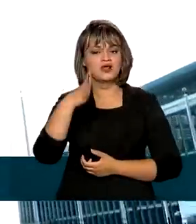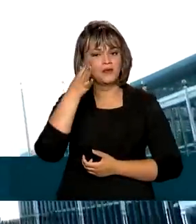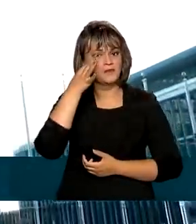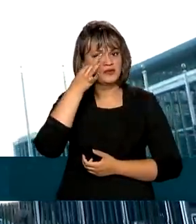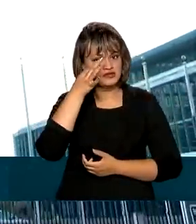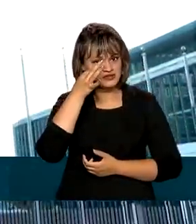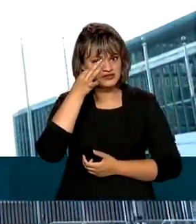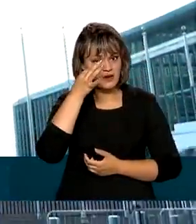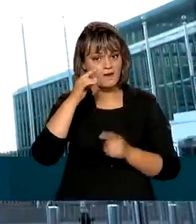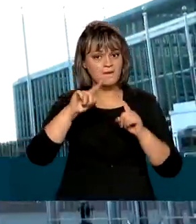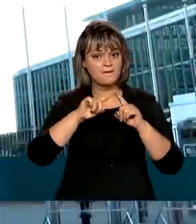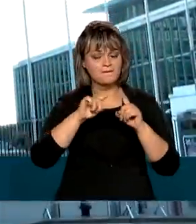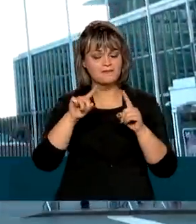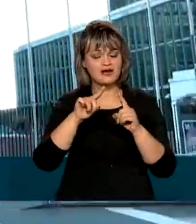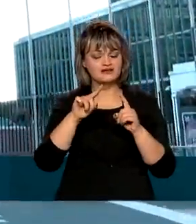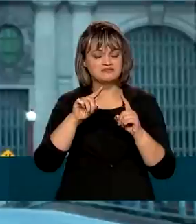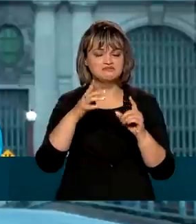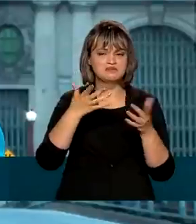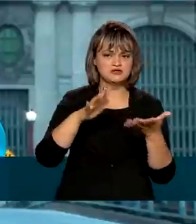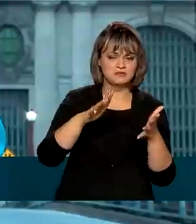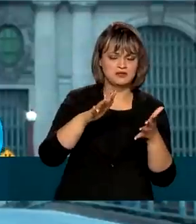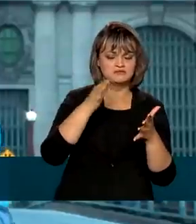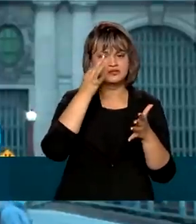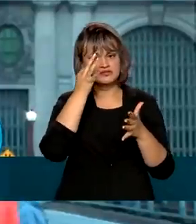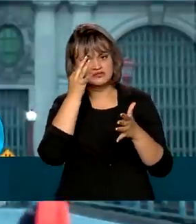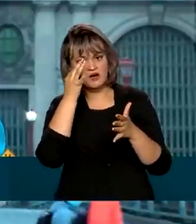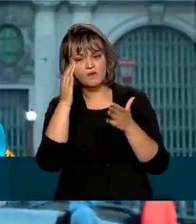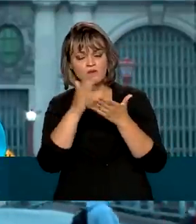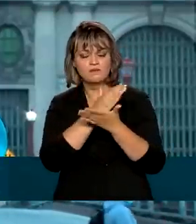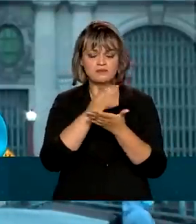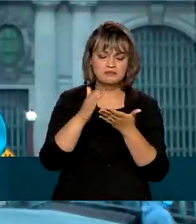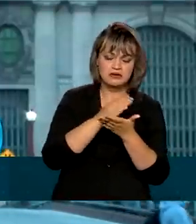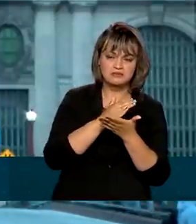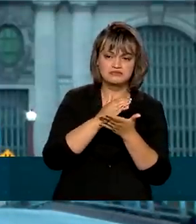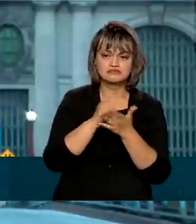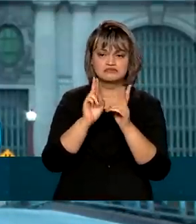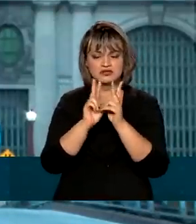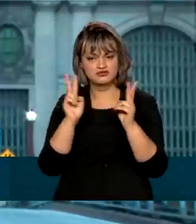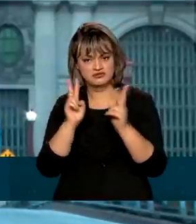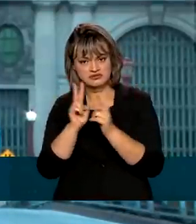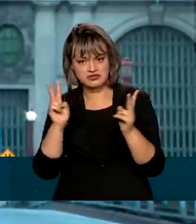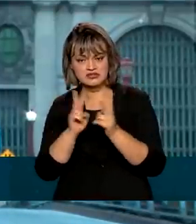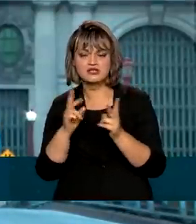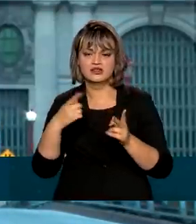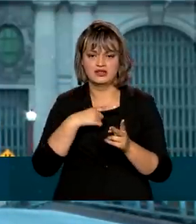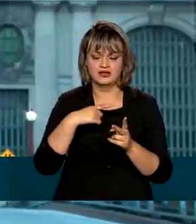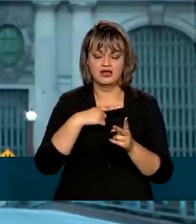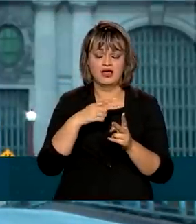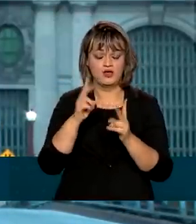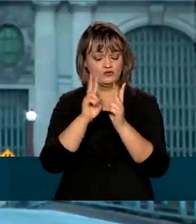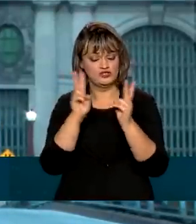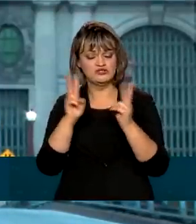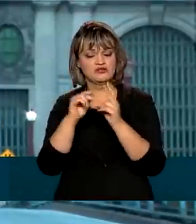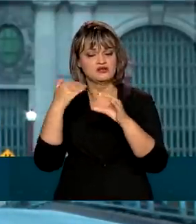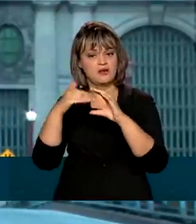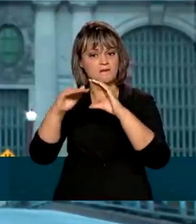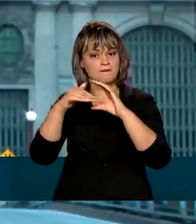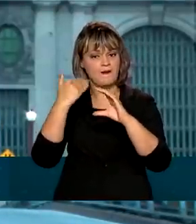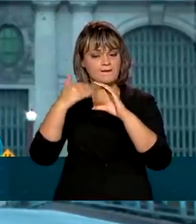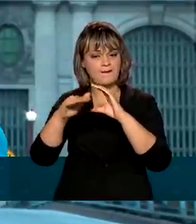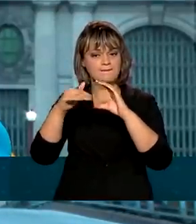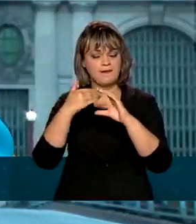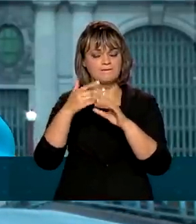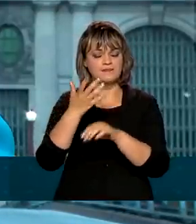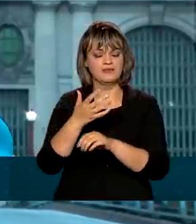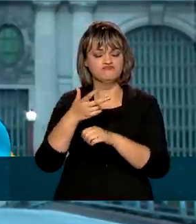presencial, mas de forma híbrida. Ou seja, alguns representantes ainda poderão enviar mensagens de forma